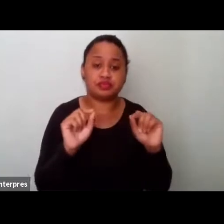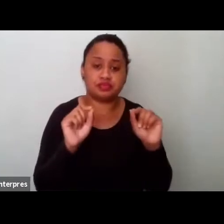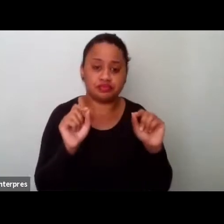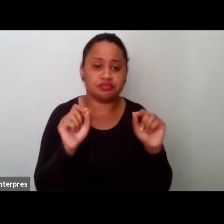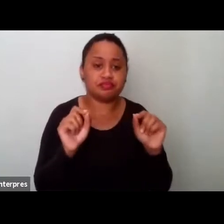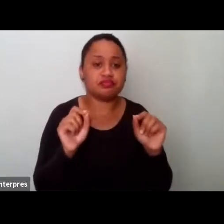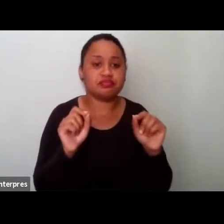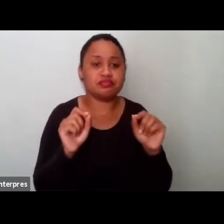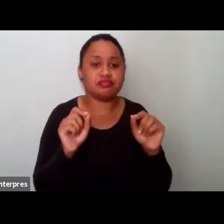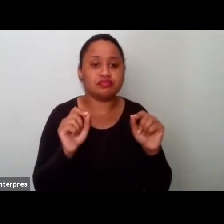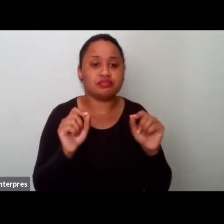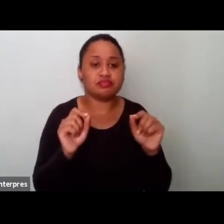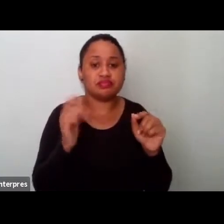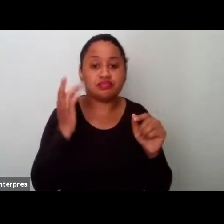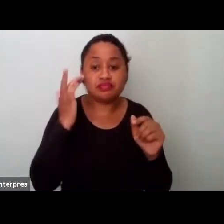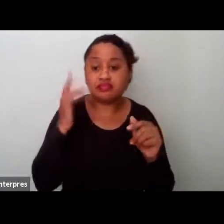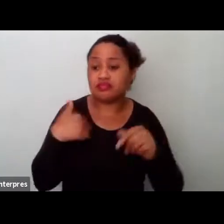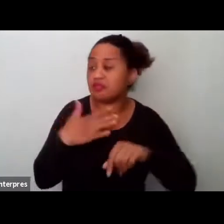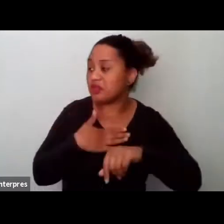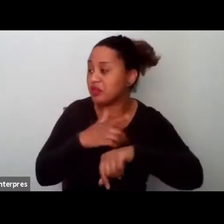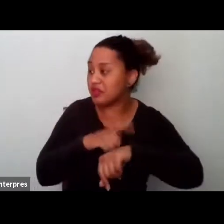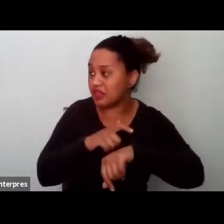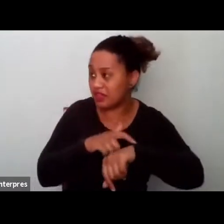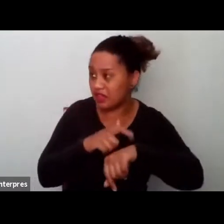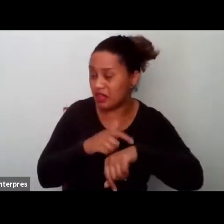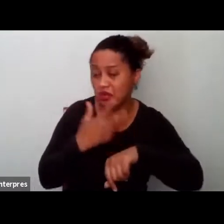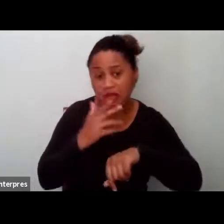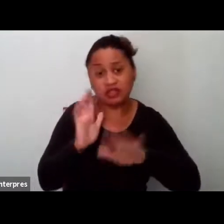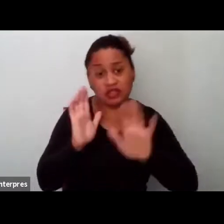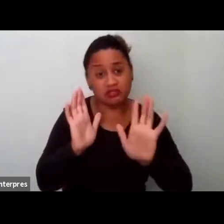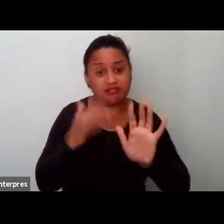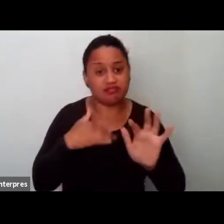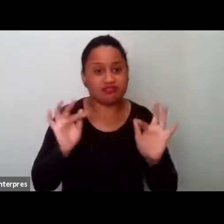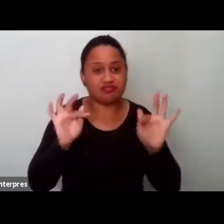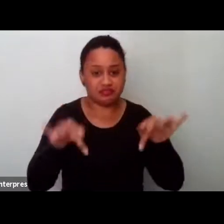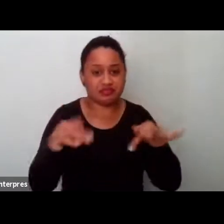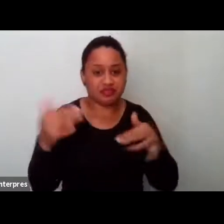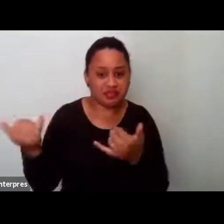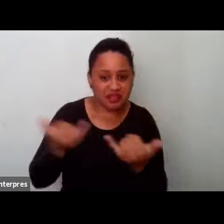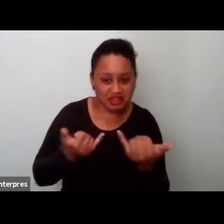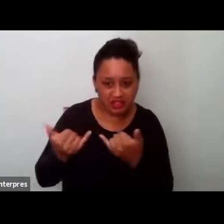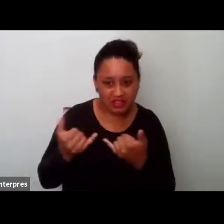não sei como está o meu tempo, mas já posso estar finalizando. Só me sinaliza?